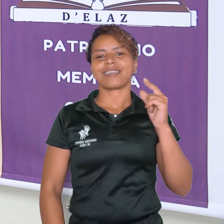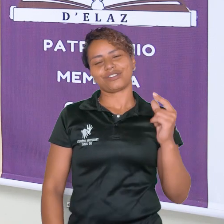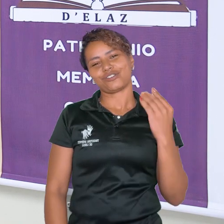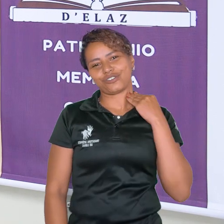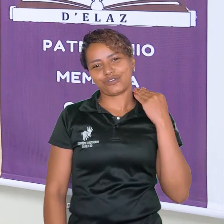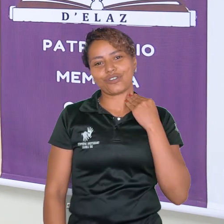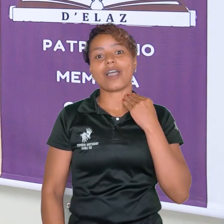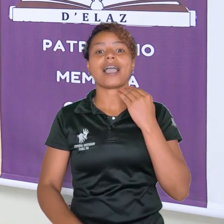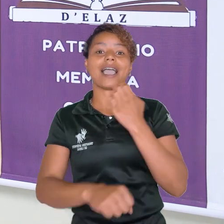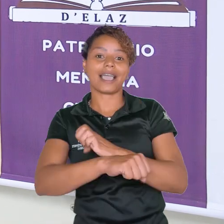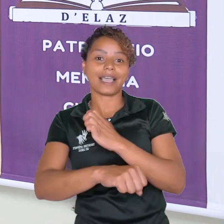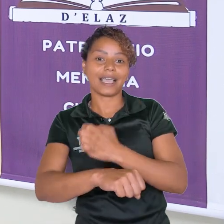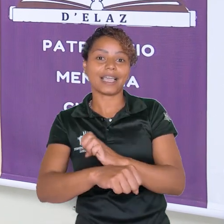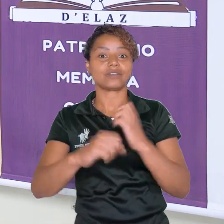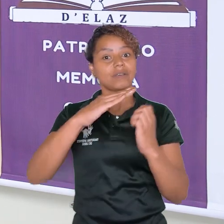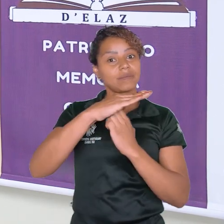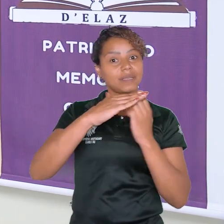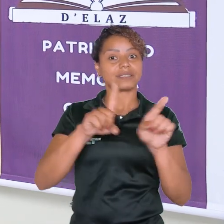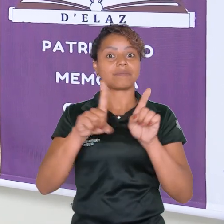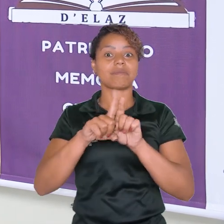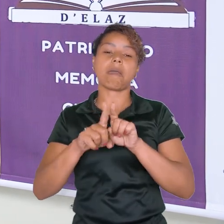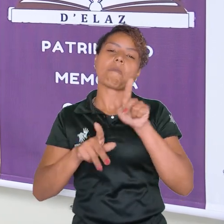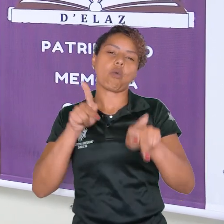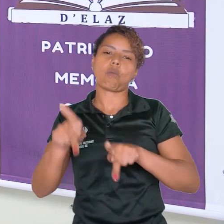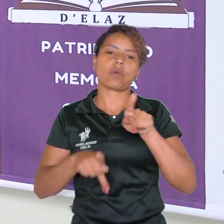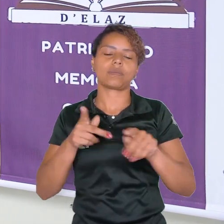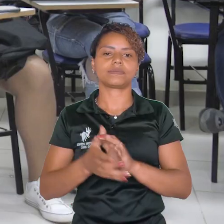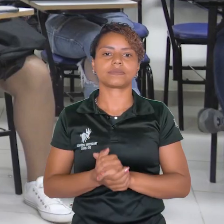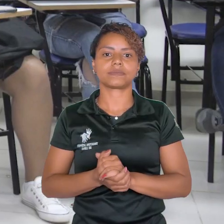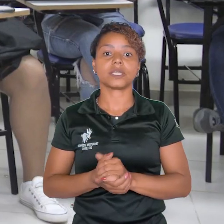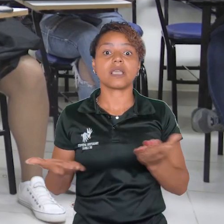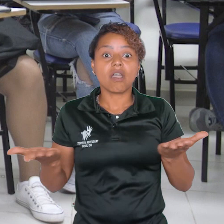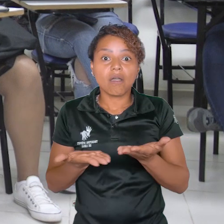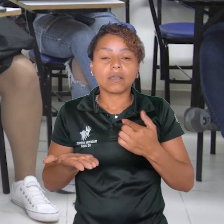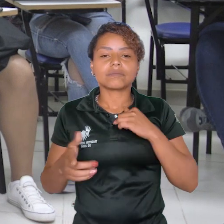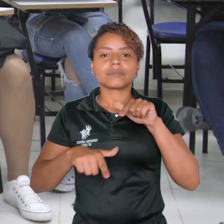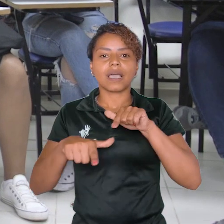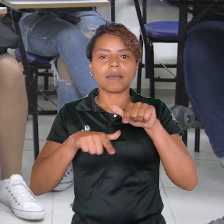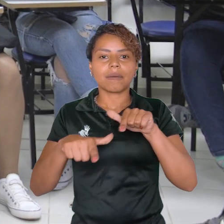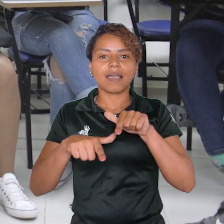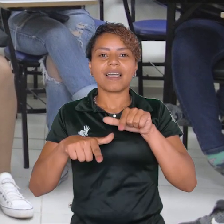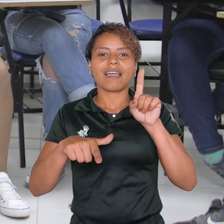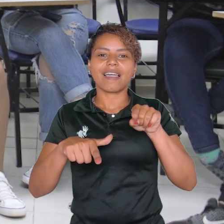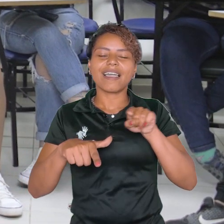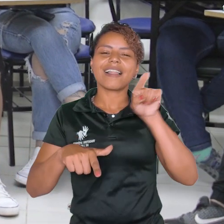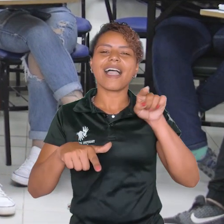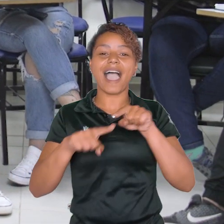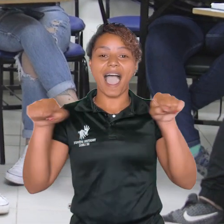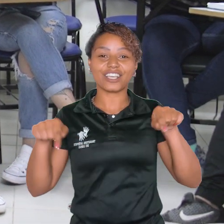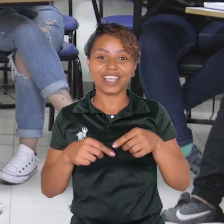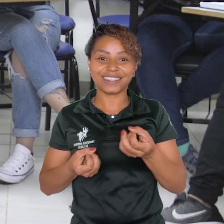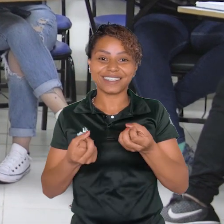Hoje, atuo como agente de viagens na agência que eu fiz meu estágio durante a pandemia. Eu ingressei lá como estagiária de